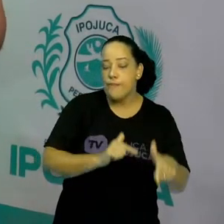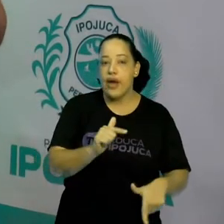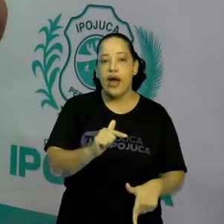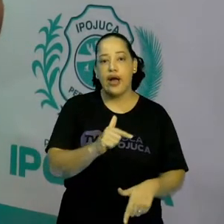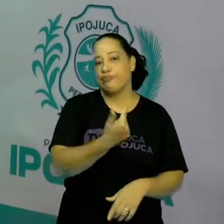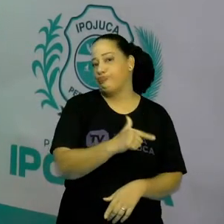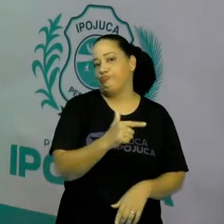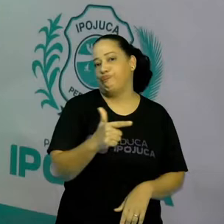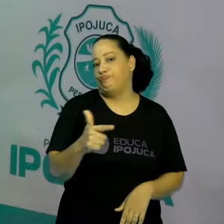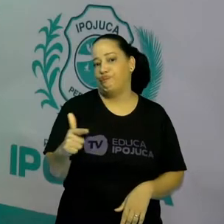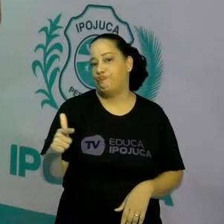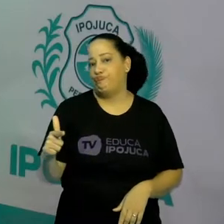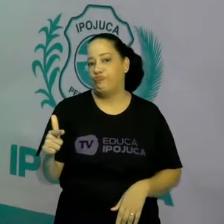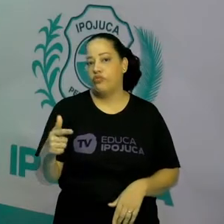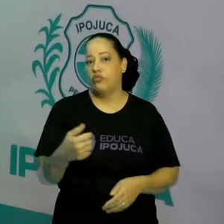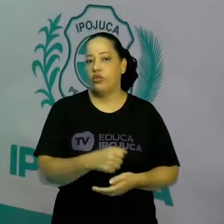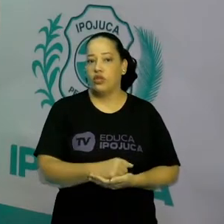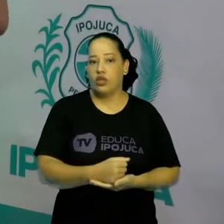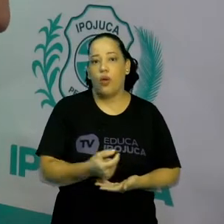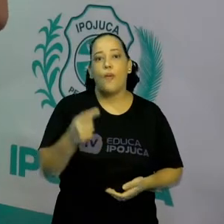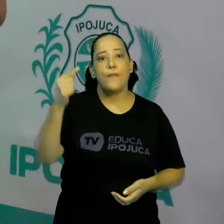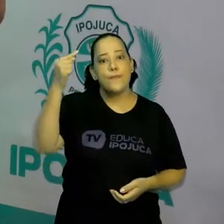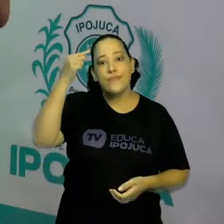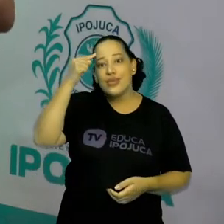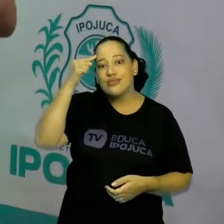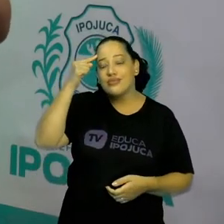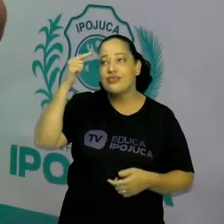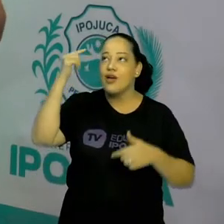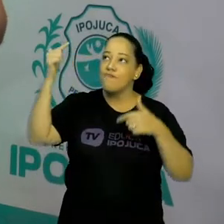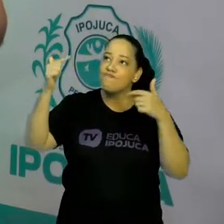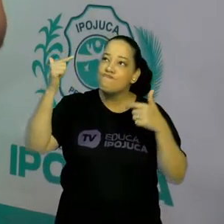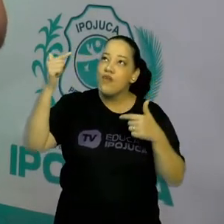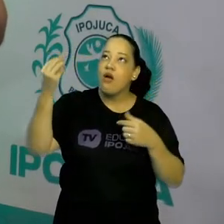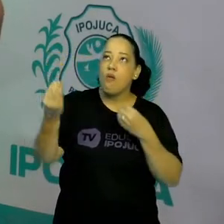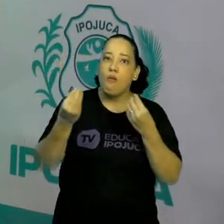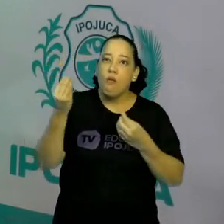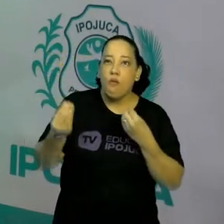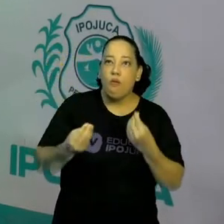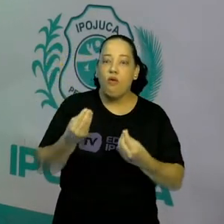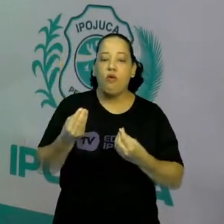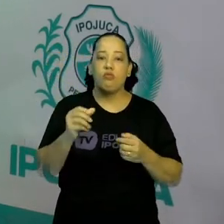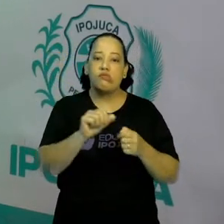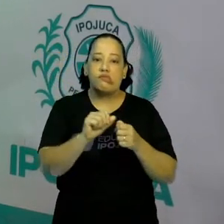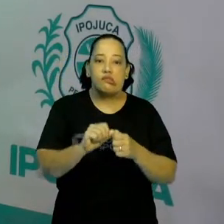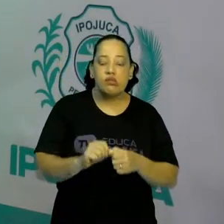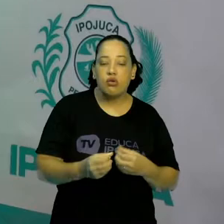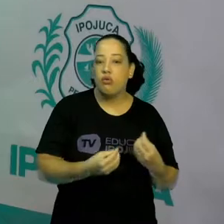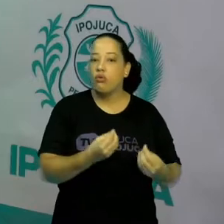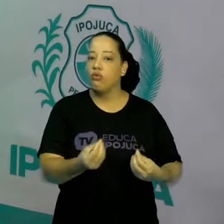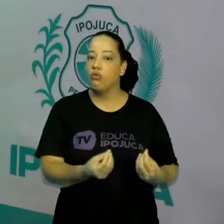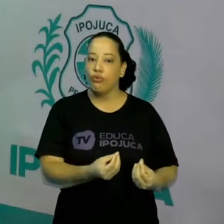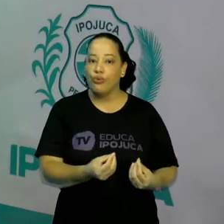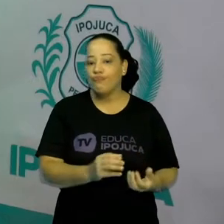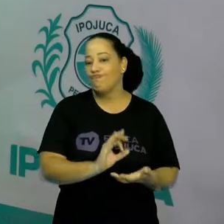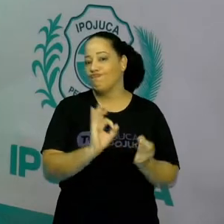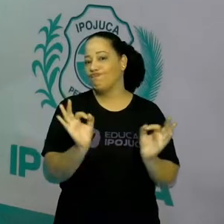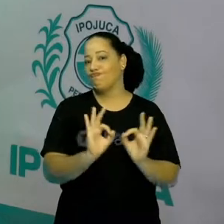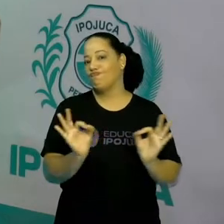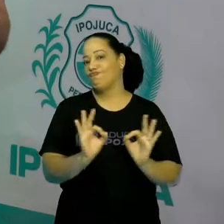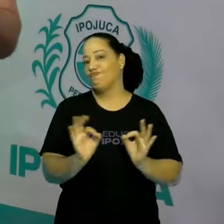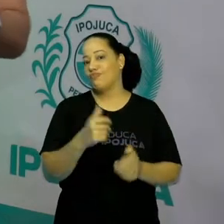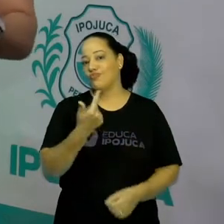tá certo? Então, essa falta de pensamento, de programação acabou deixando essa população como